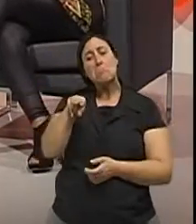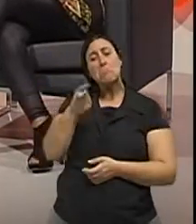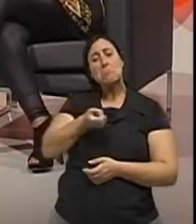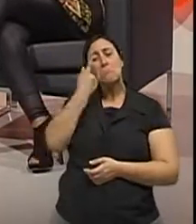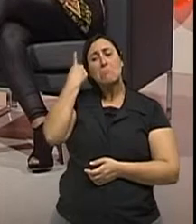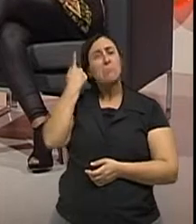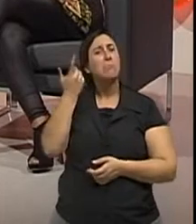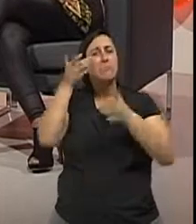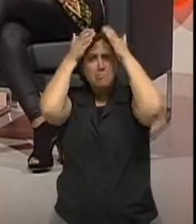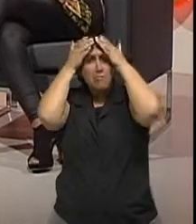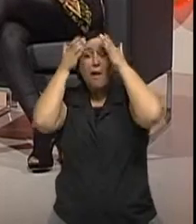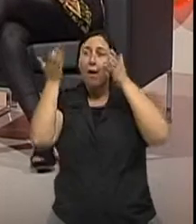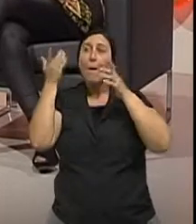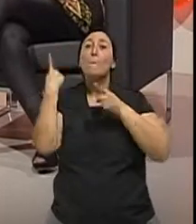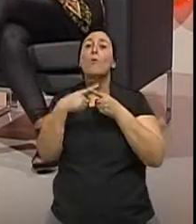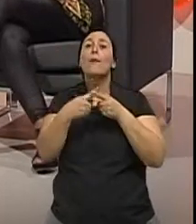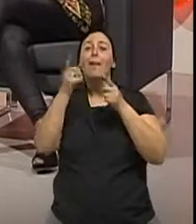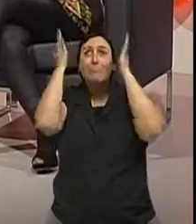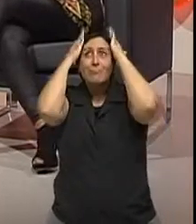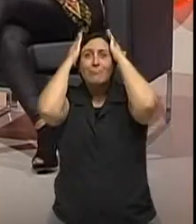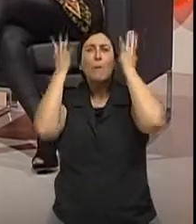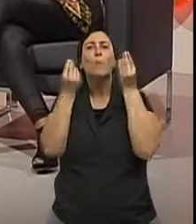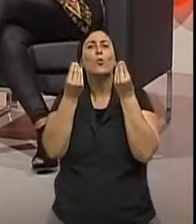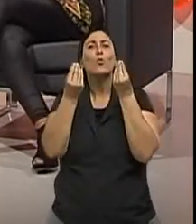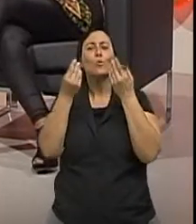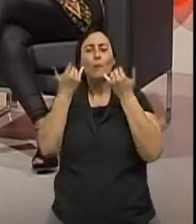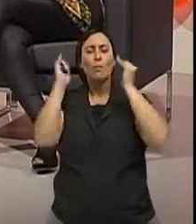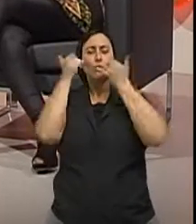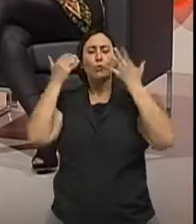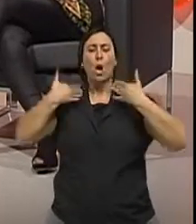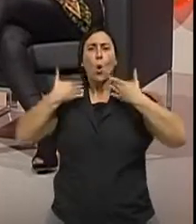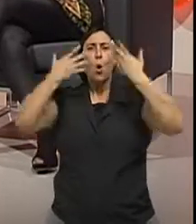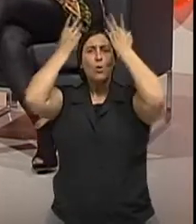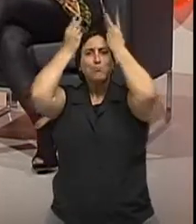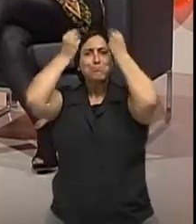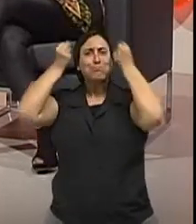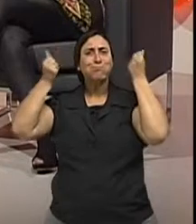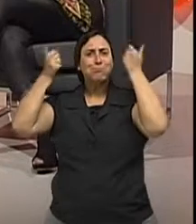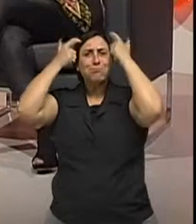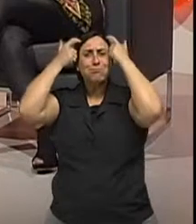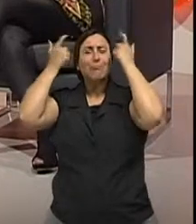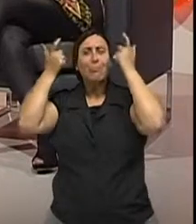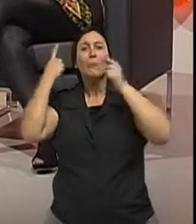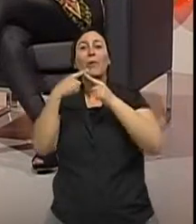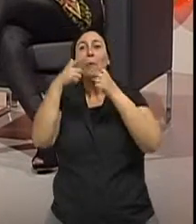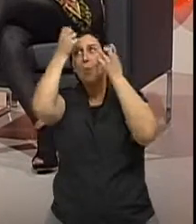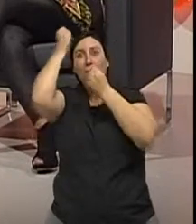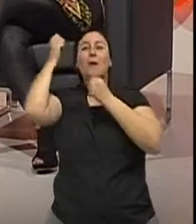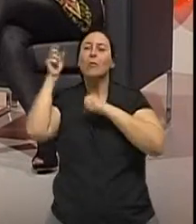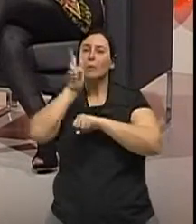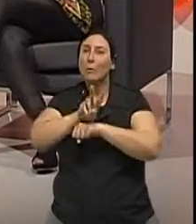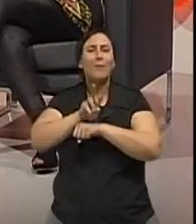tem algo a ver. É se perde muito calor. Ah, perde o calor corporal. Perde o calor corporal. Com o cabelo molhado, está perdendo muito. E resfriu,